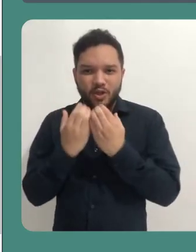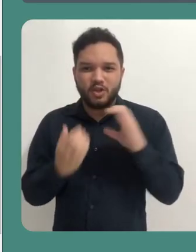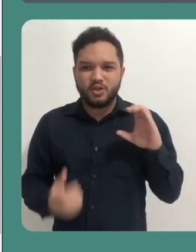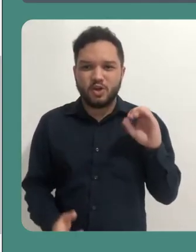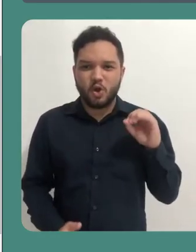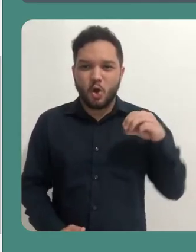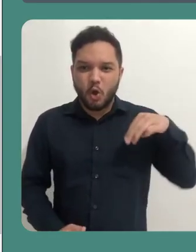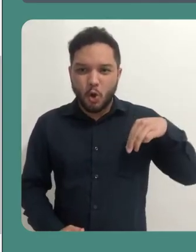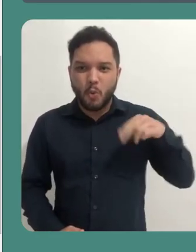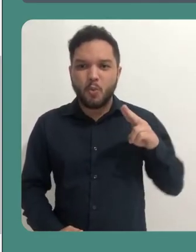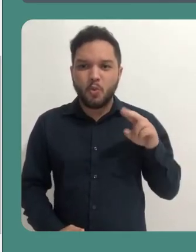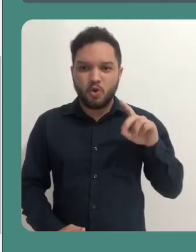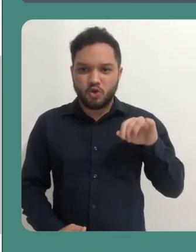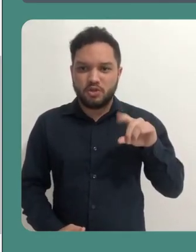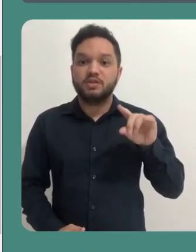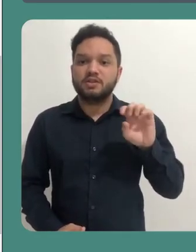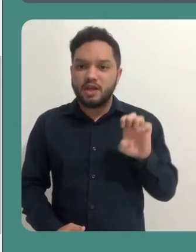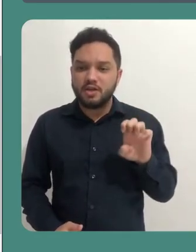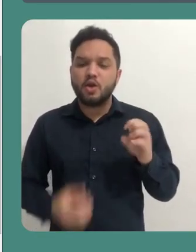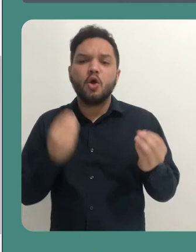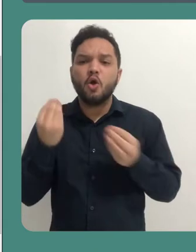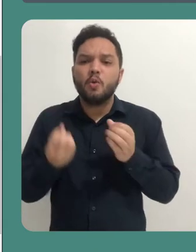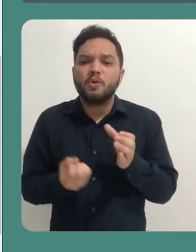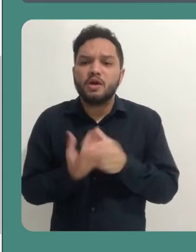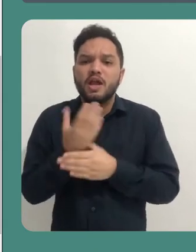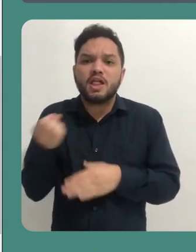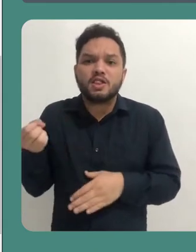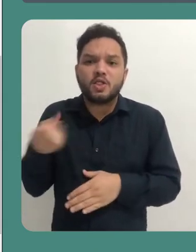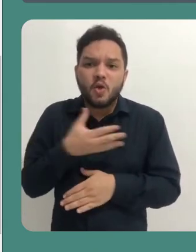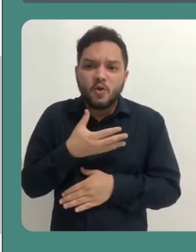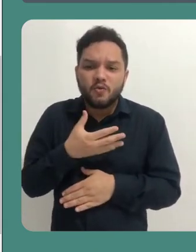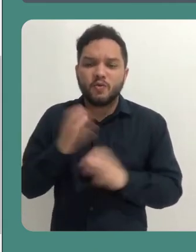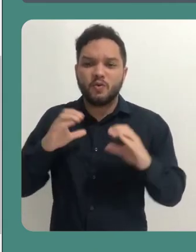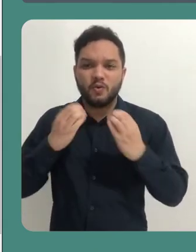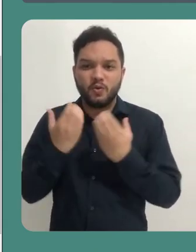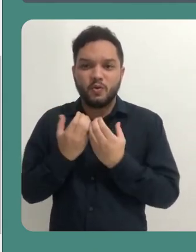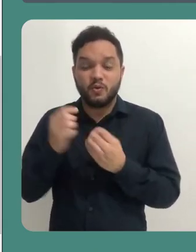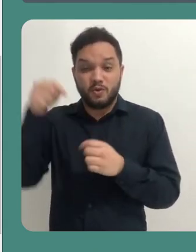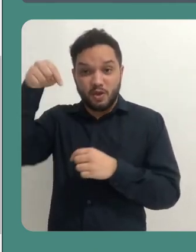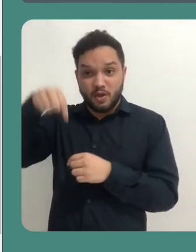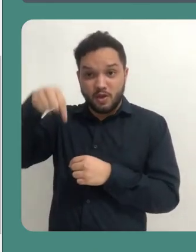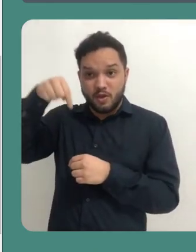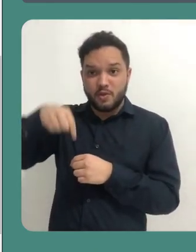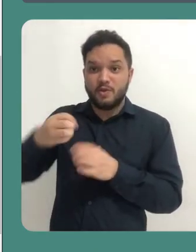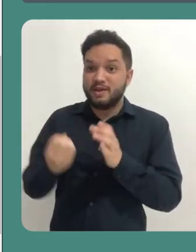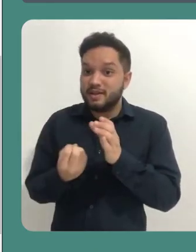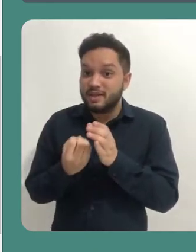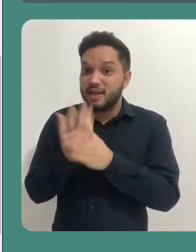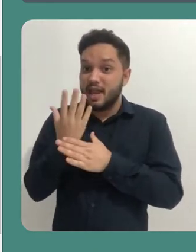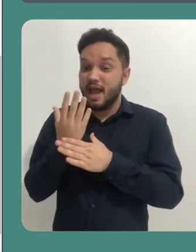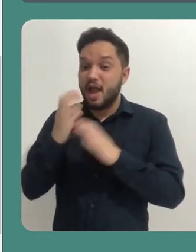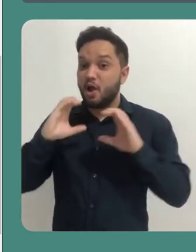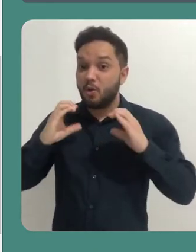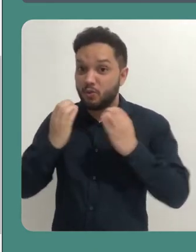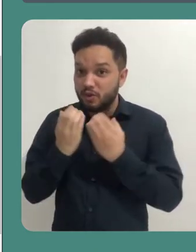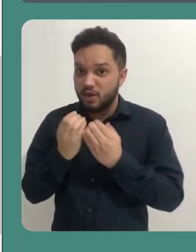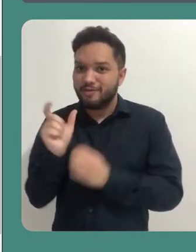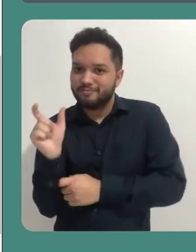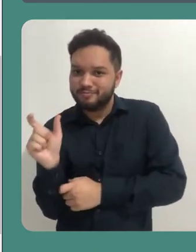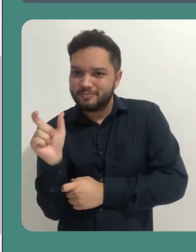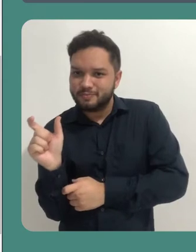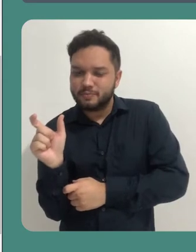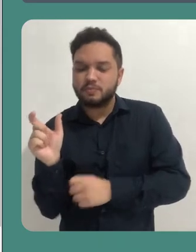comunidades. Para você criar uma nova comunidade, você vem aqui embaixo no botão criar uma